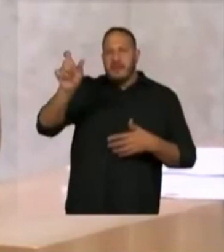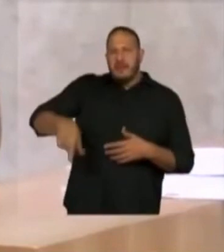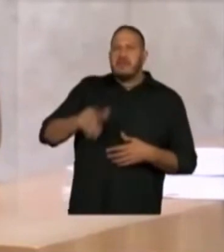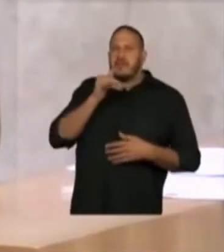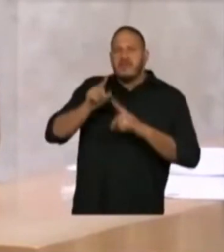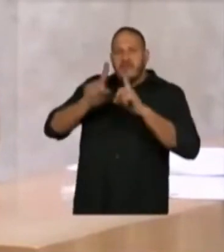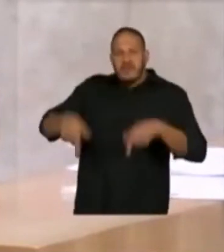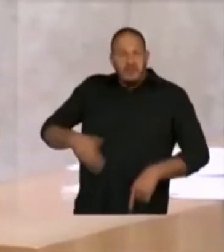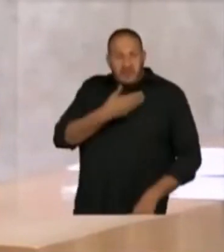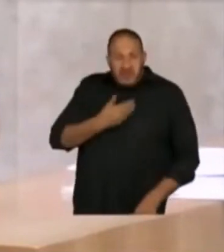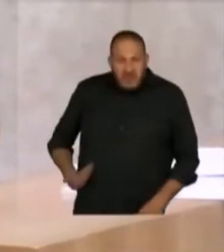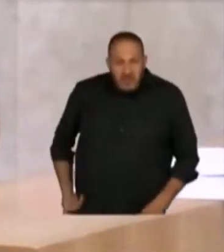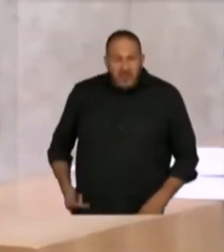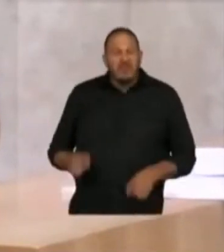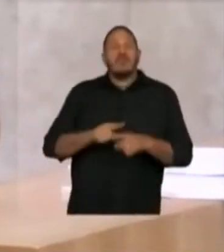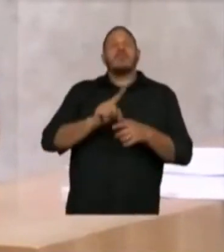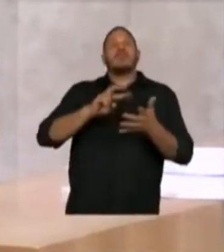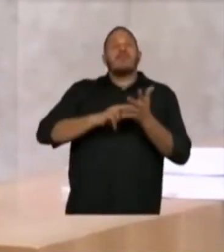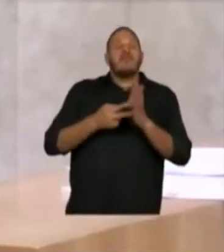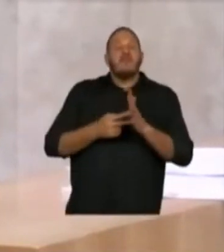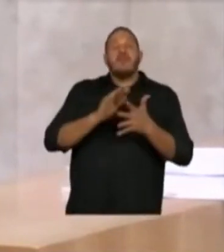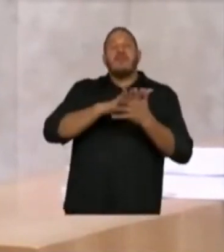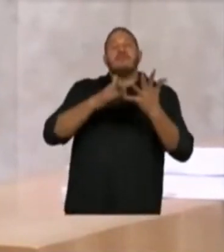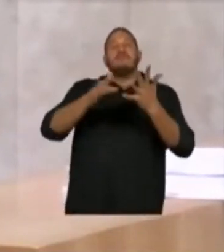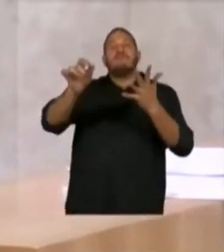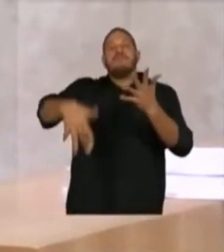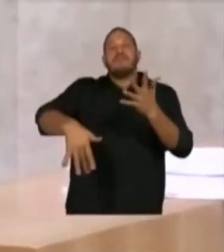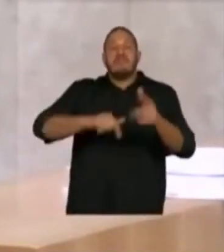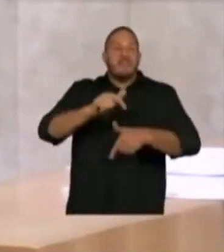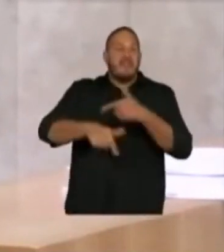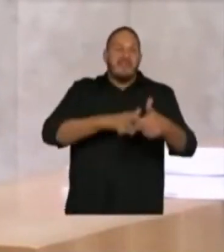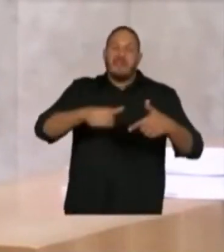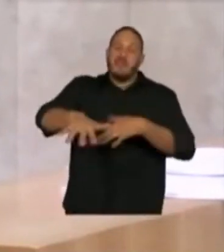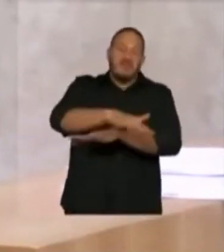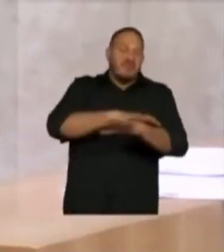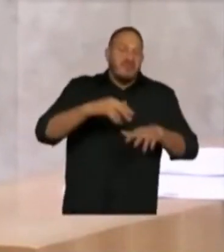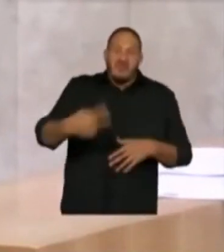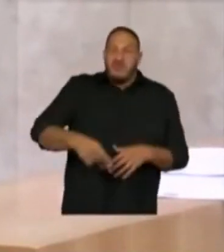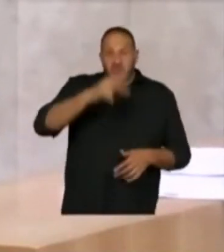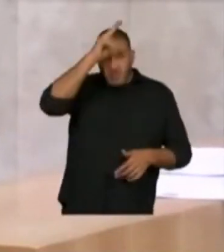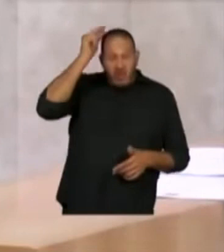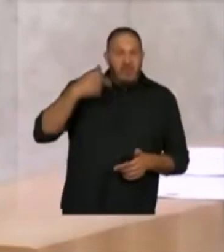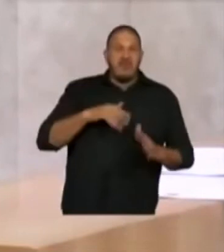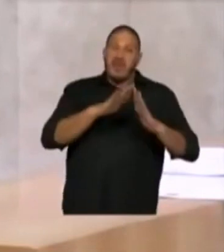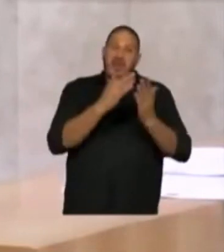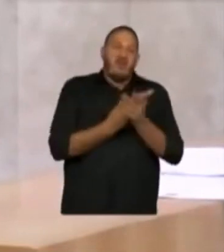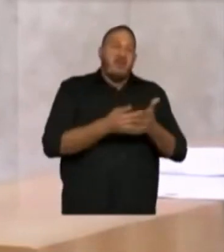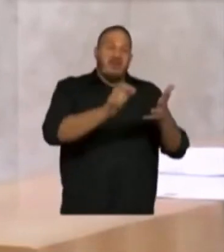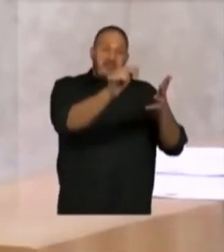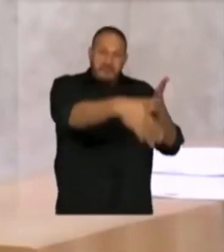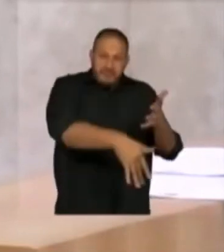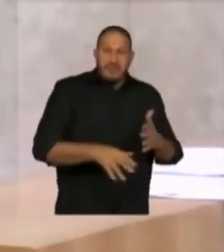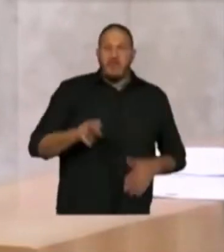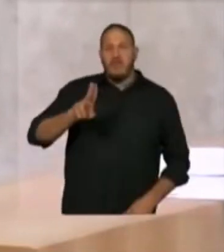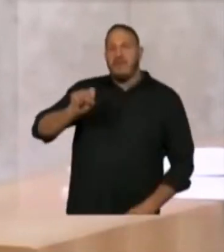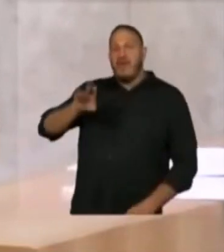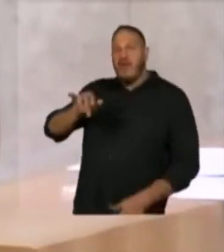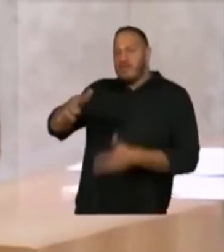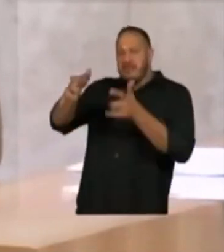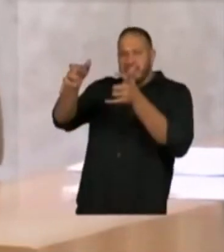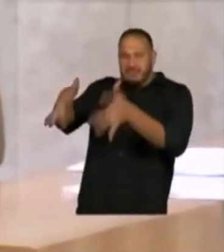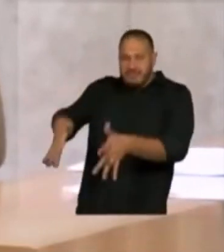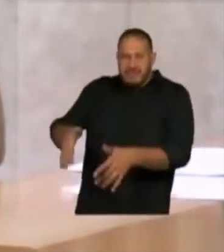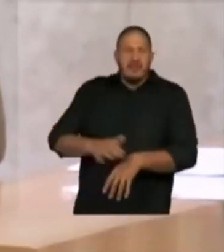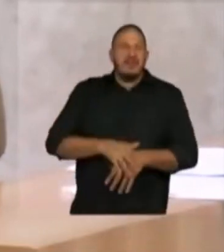servidor é precarizar o serviço público. É precarizar a escola, é precarizar o BS, é